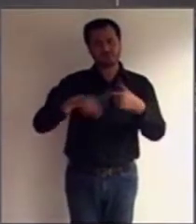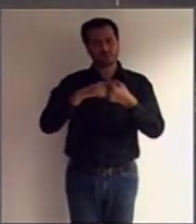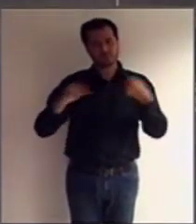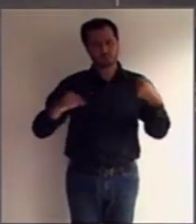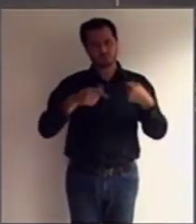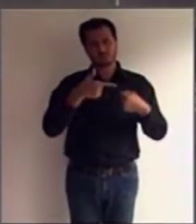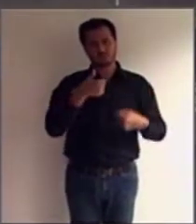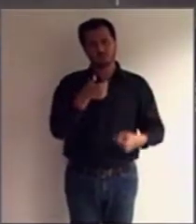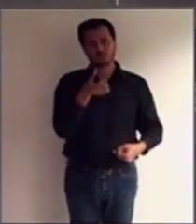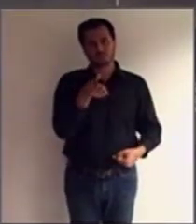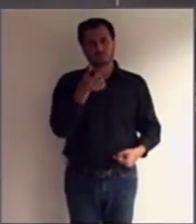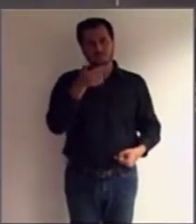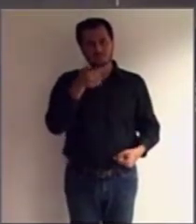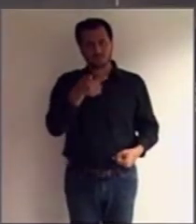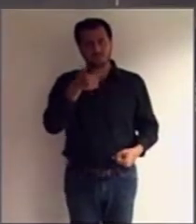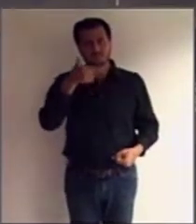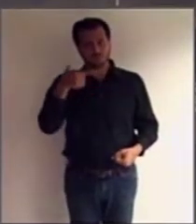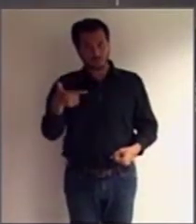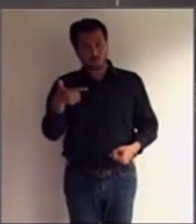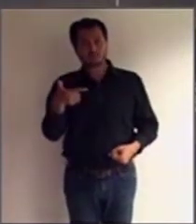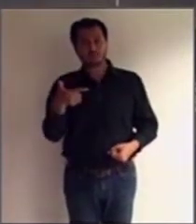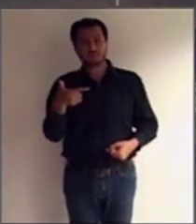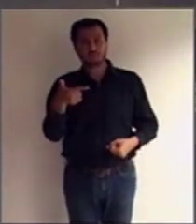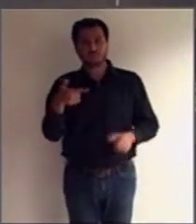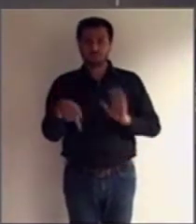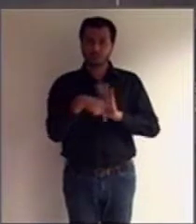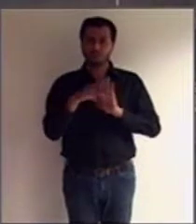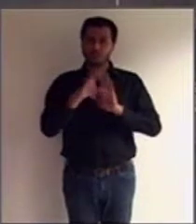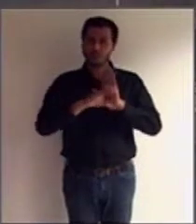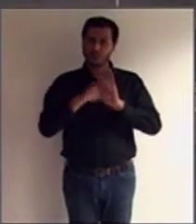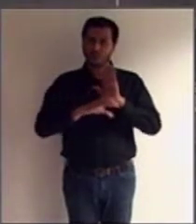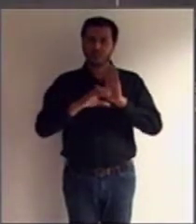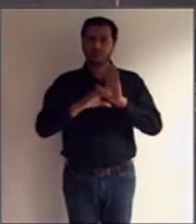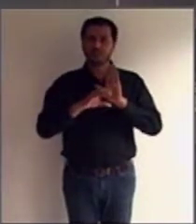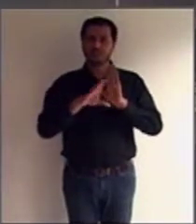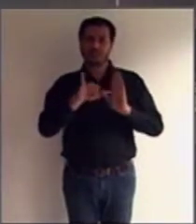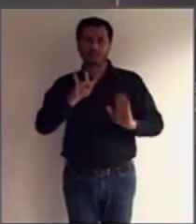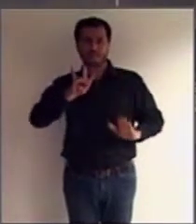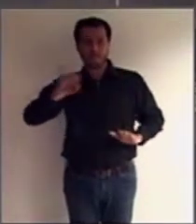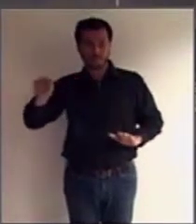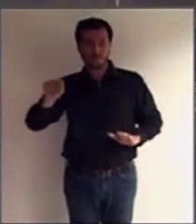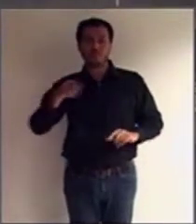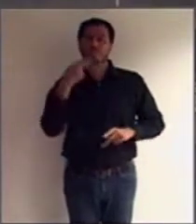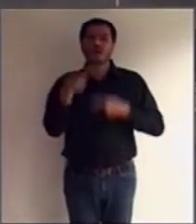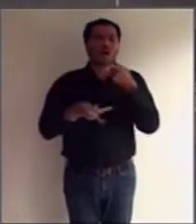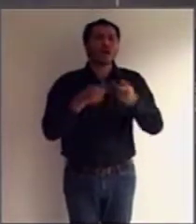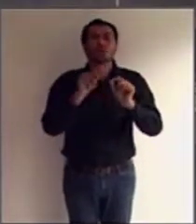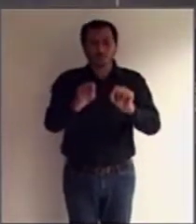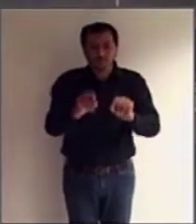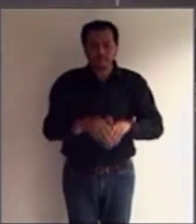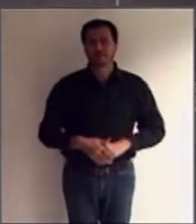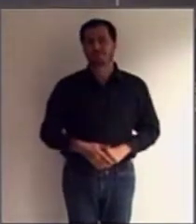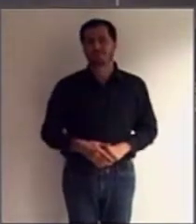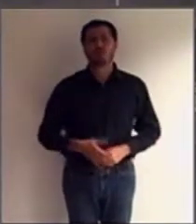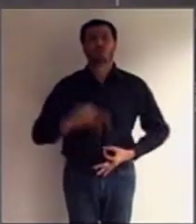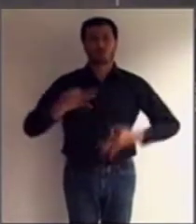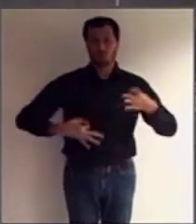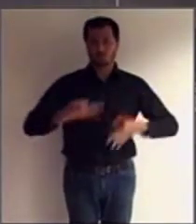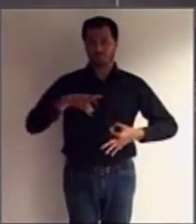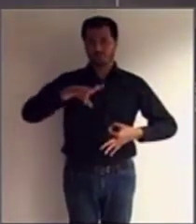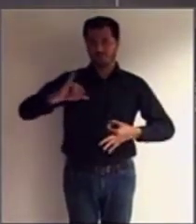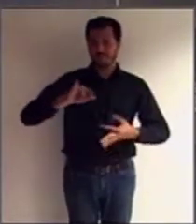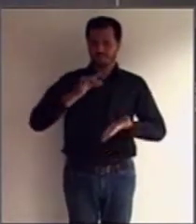afirmar que o juiz assinará, segundo o desenvolvimento cognitivo e o estado mental da pessoa, os limites da